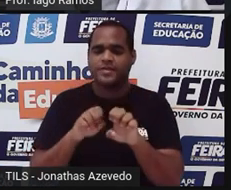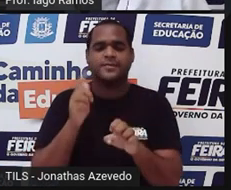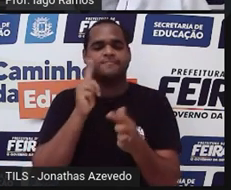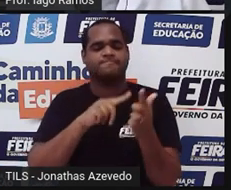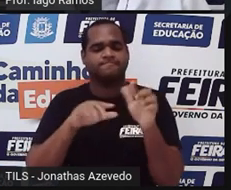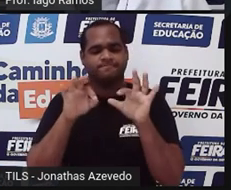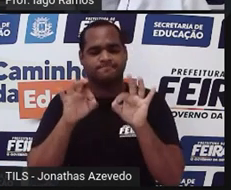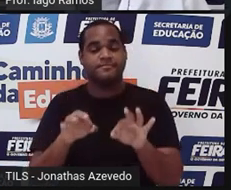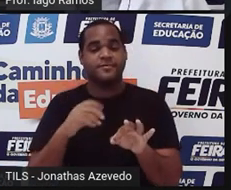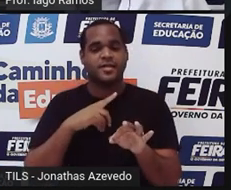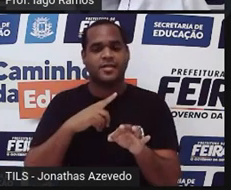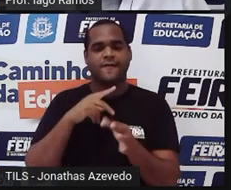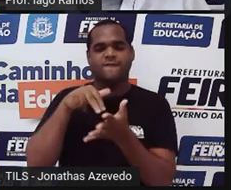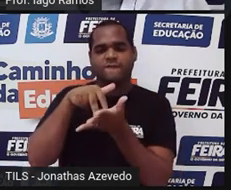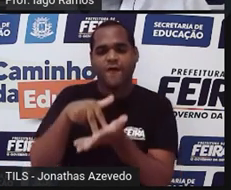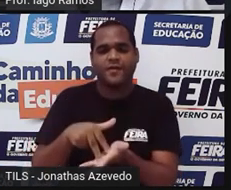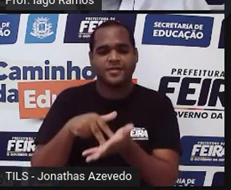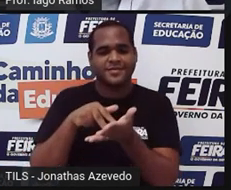resistentes.